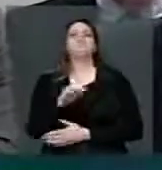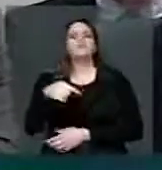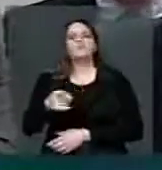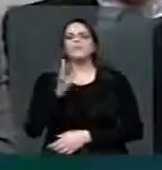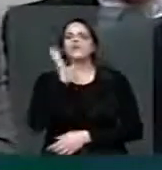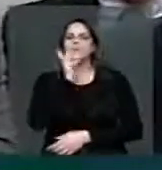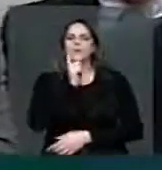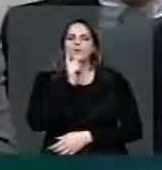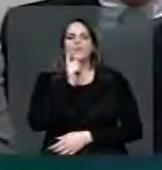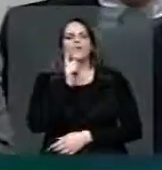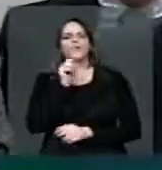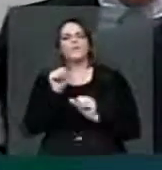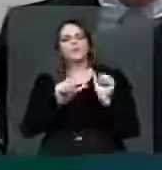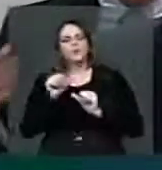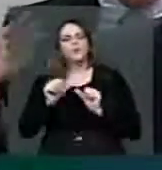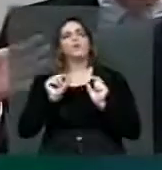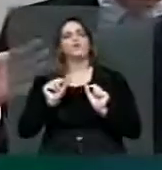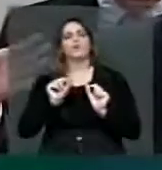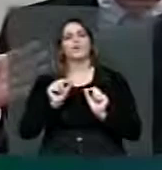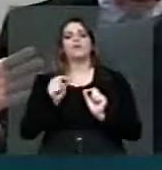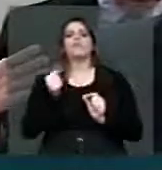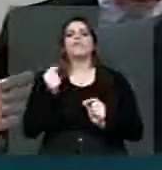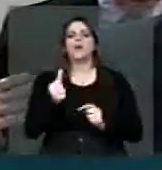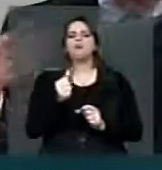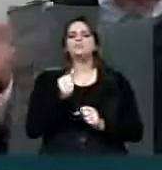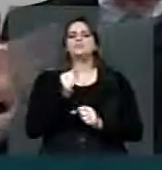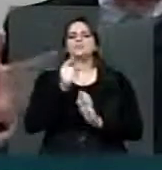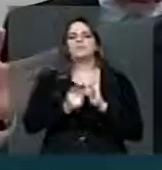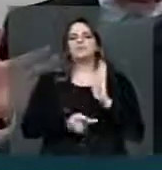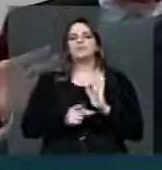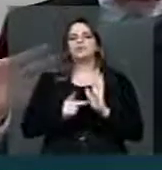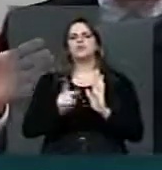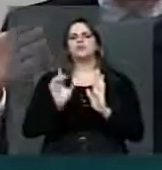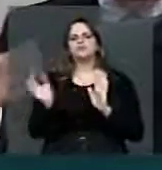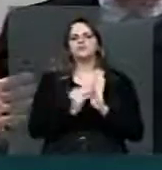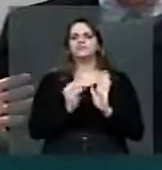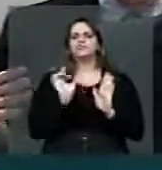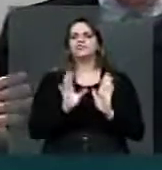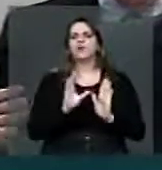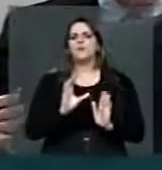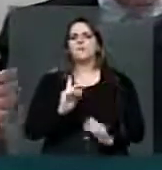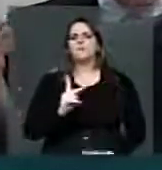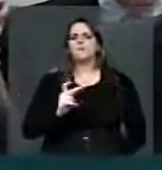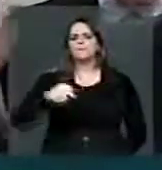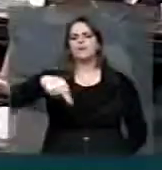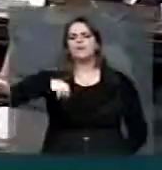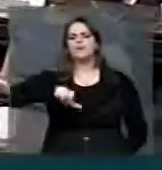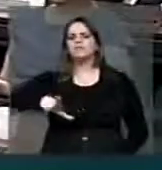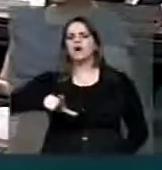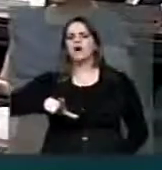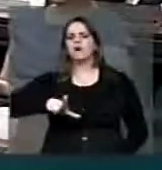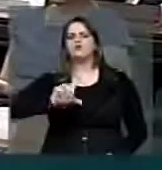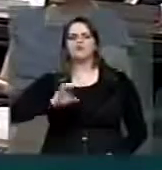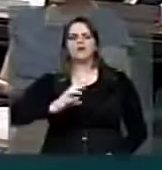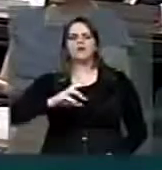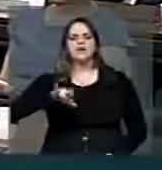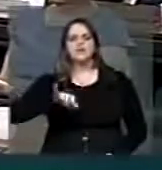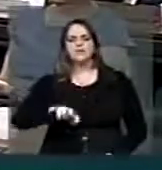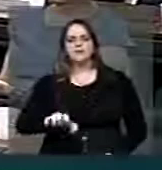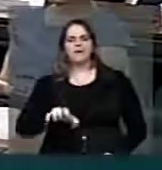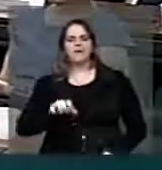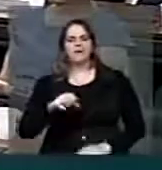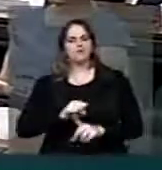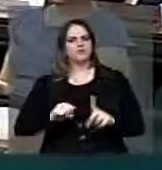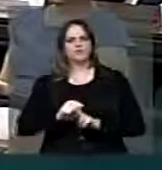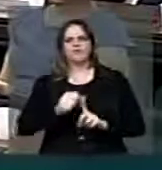modificado, era um projeto que tratava a internet sob a ótica penal. E a sociedade brasileira disse, nós não queremos uma lei penal